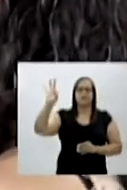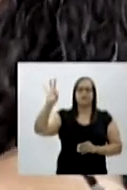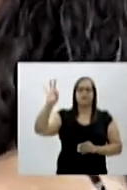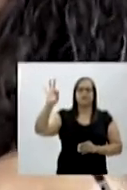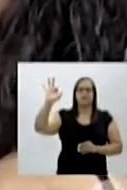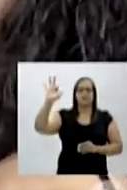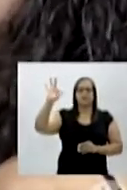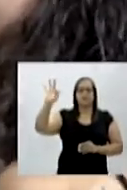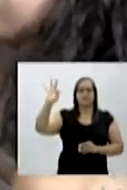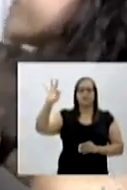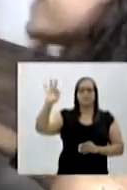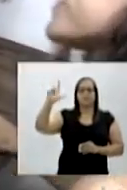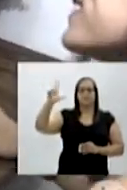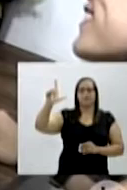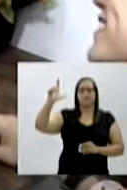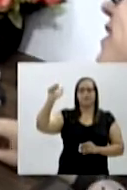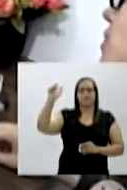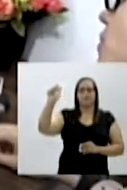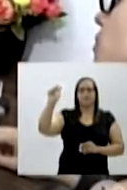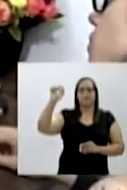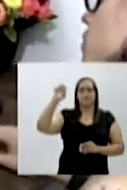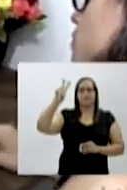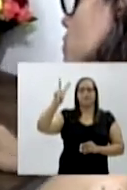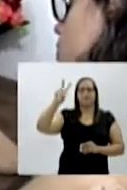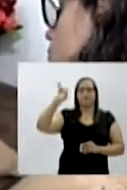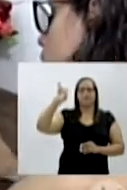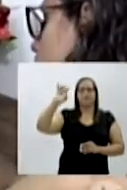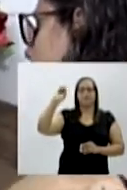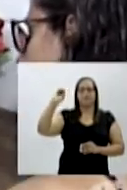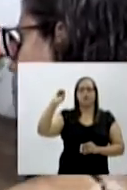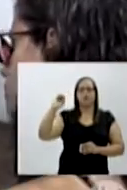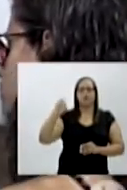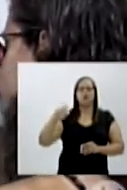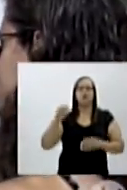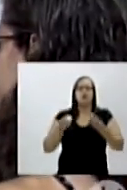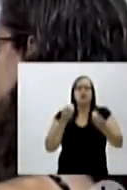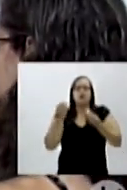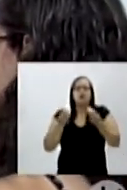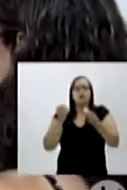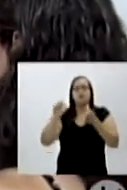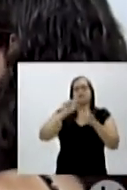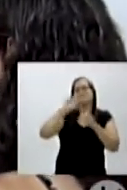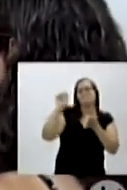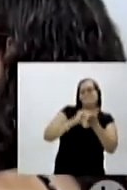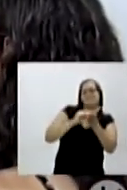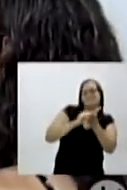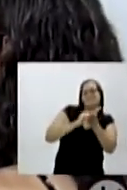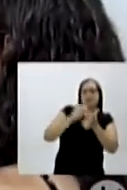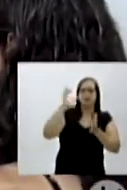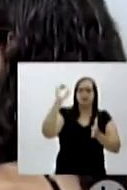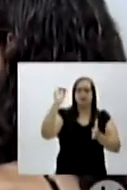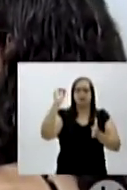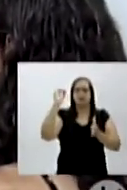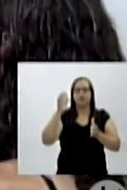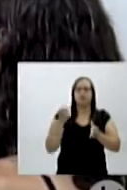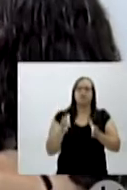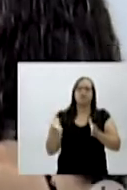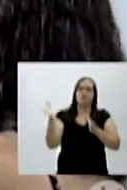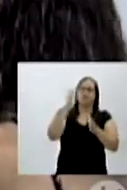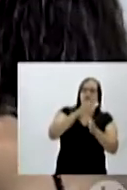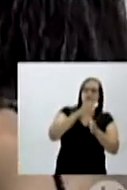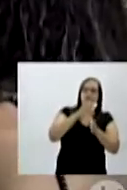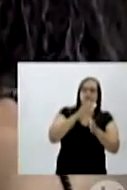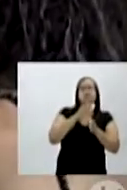Flávio, professora, tá certo? Certinho. Ingrid, mostra para ele se você tivesse que apagar a letra O. Como que você apagaria? Aí eu teria um